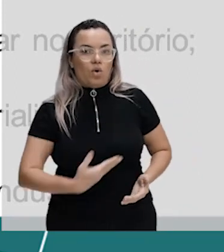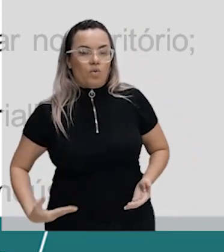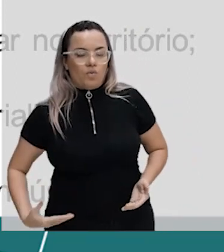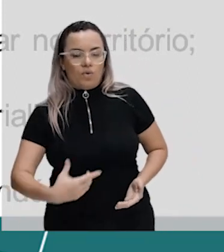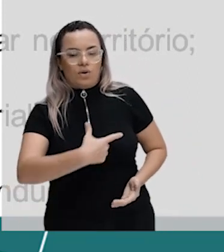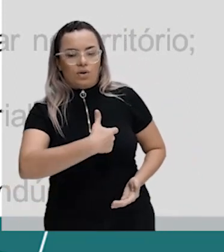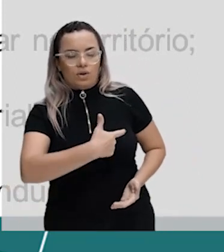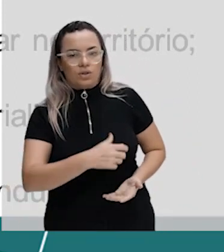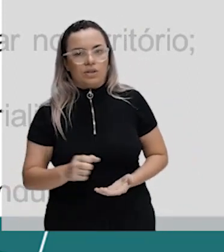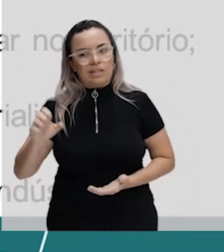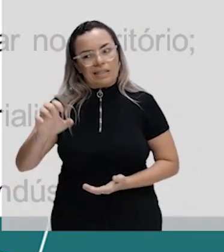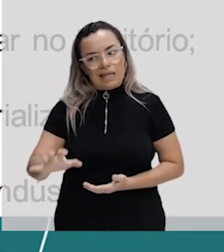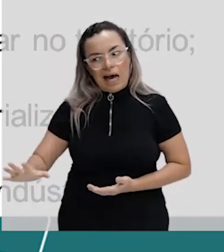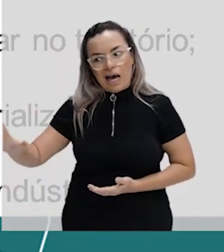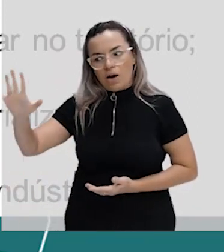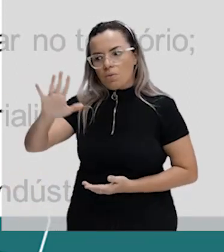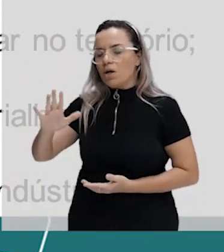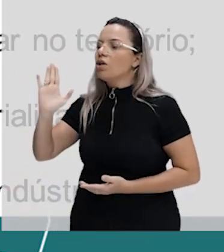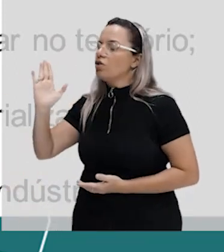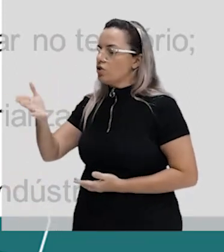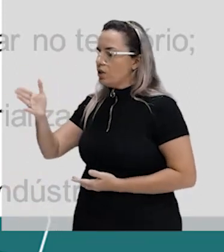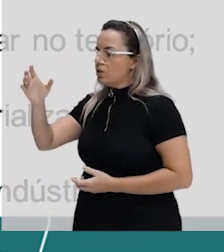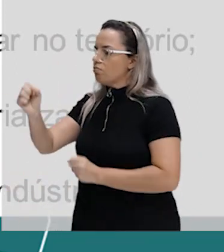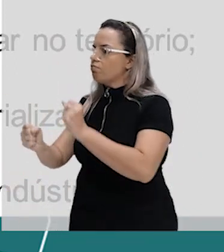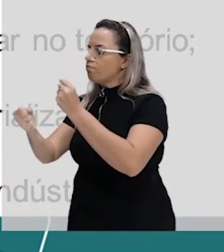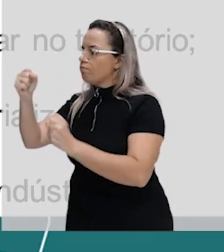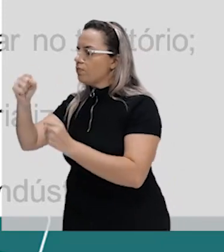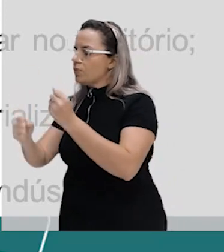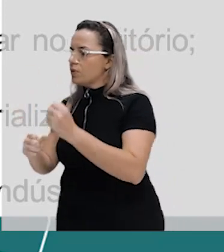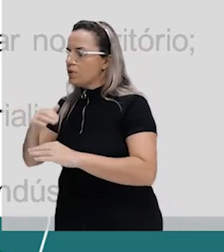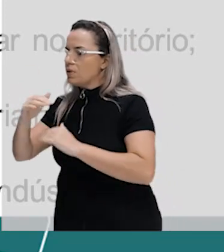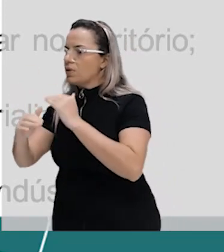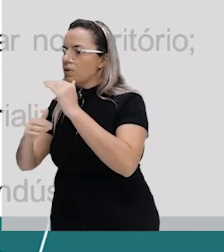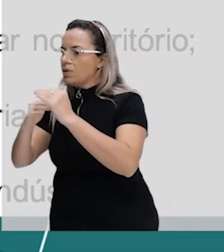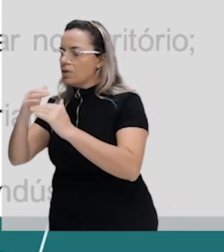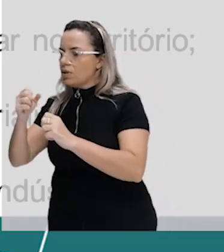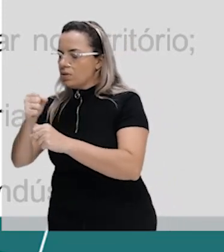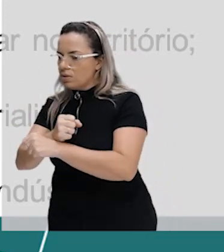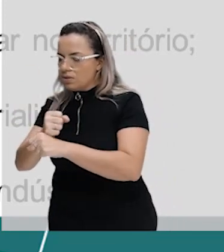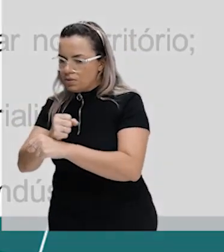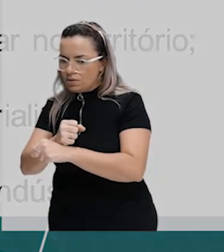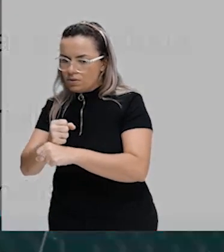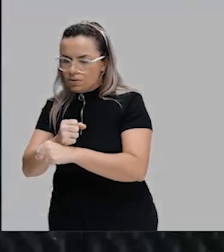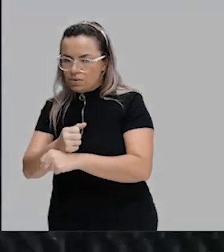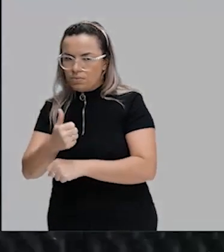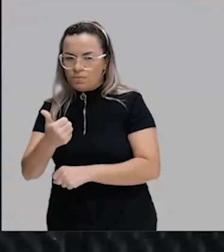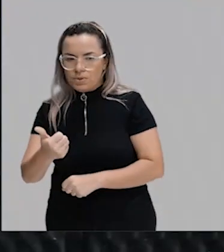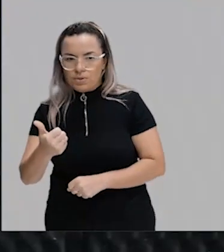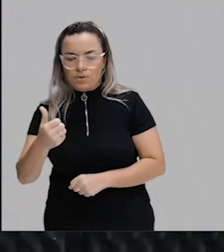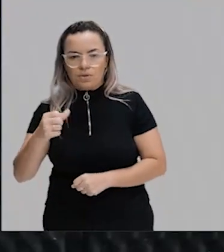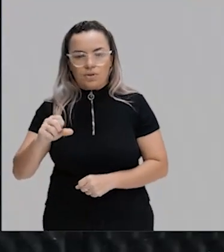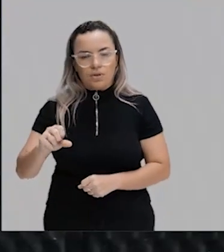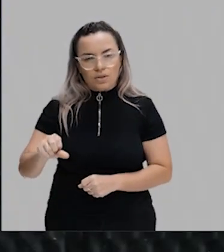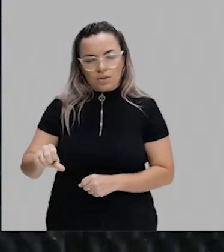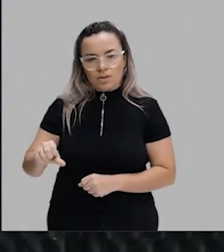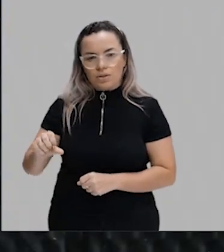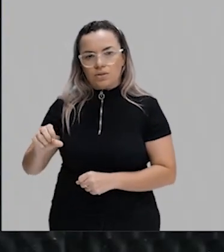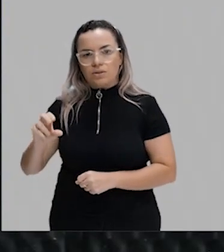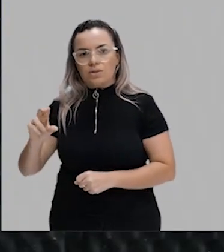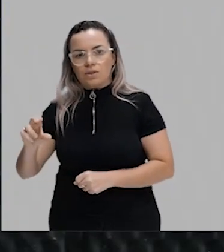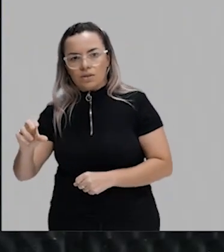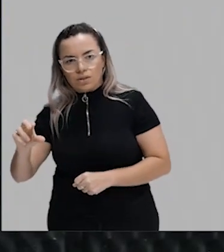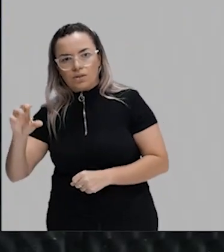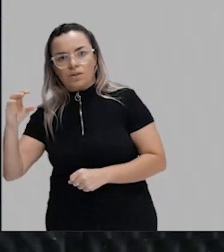já passa pelo processo de revolução industrial desde 1750. Então, o Brasil tem uma industrialização tardia. Mas isso não